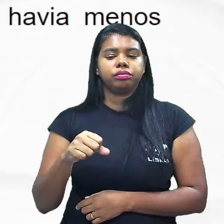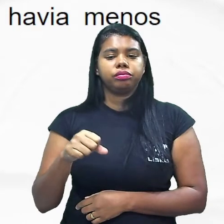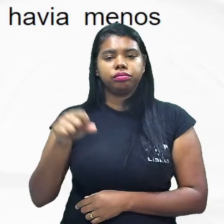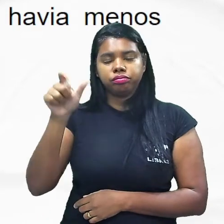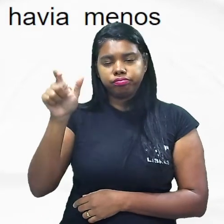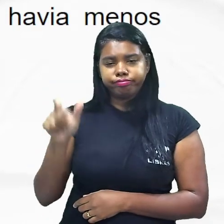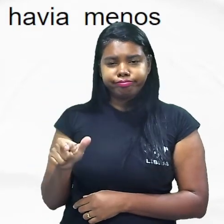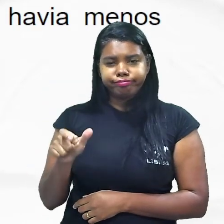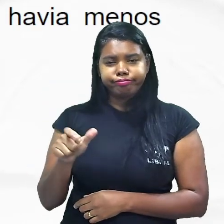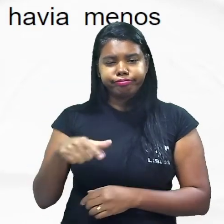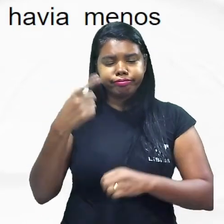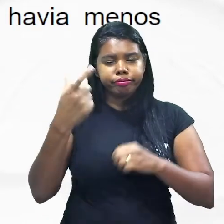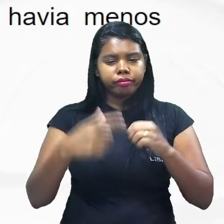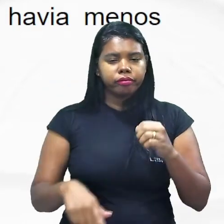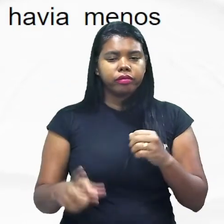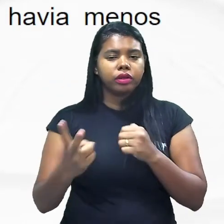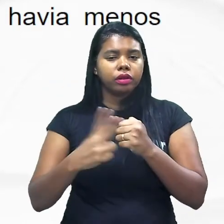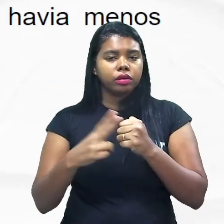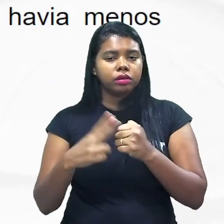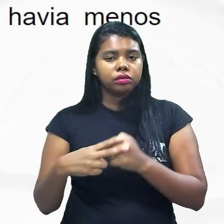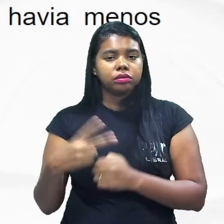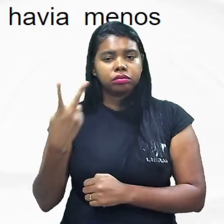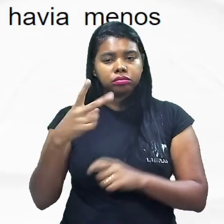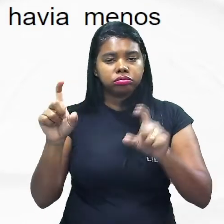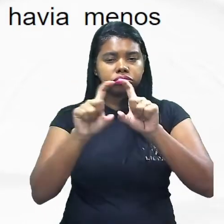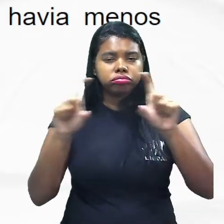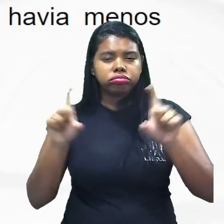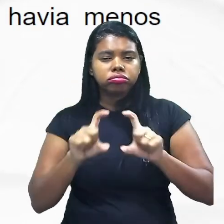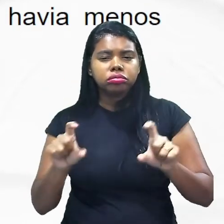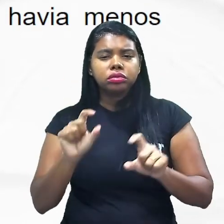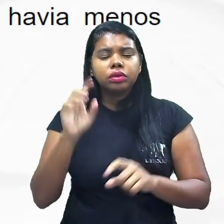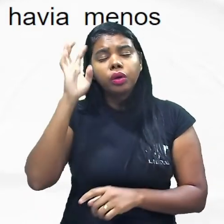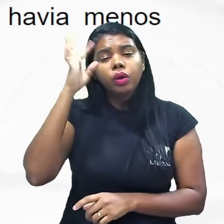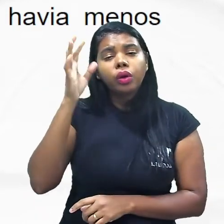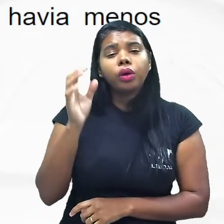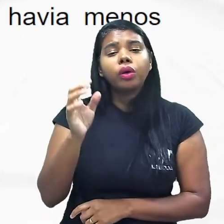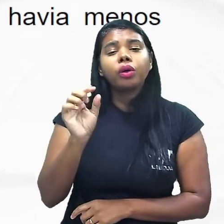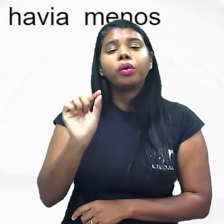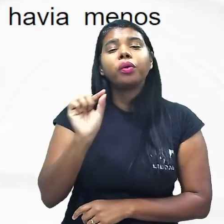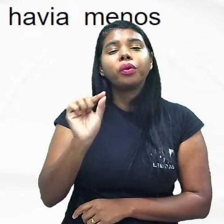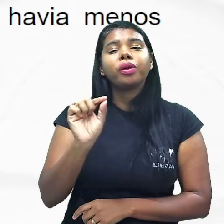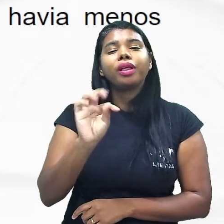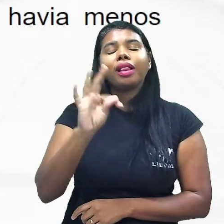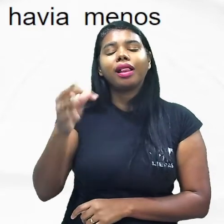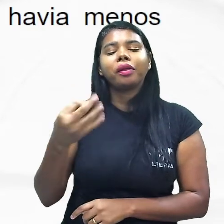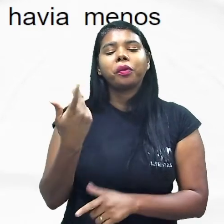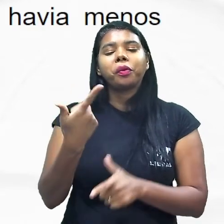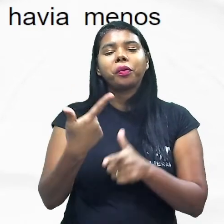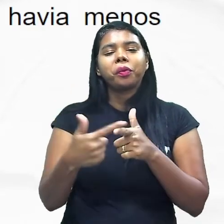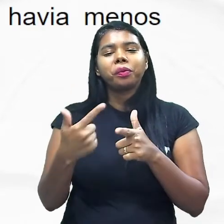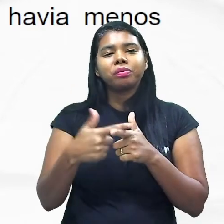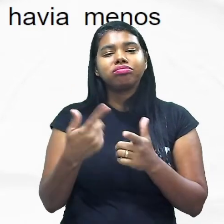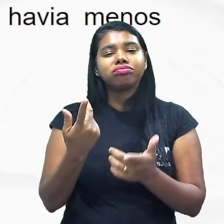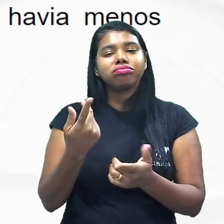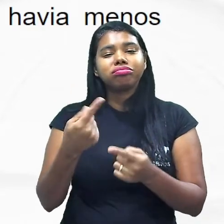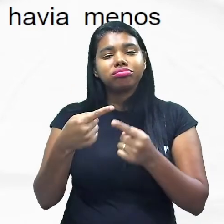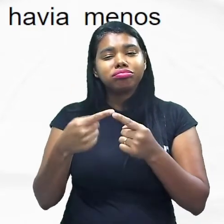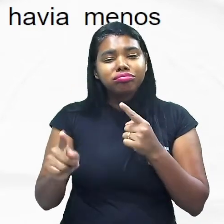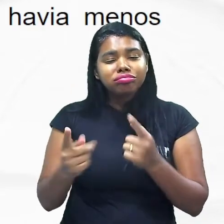mas não se na segunda oração quando ele estará resolvido o que é que estará resolvido todos os problemas houve um erro de concordância